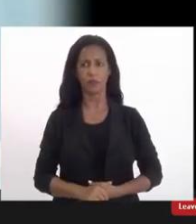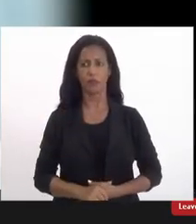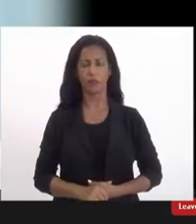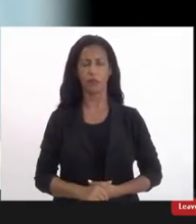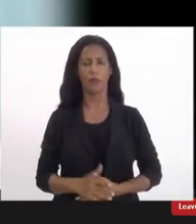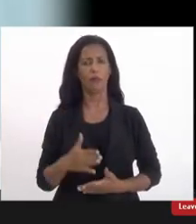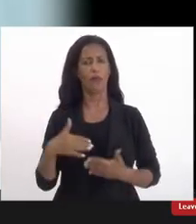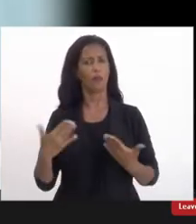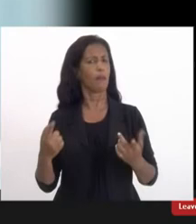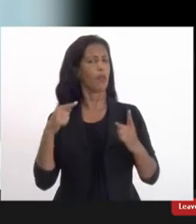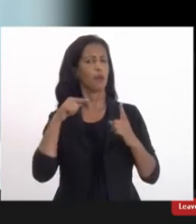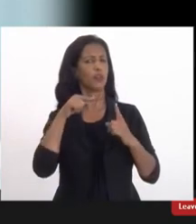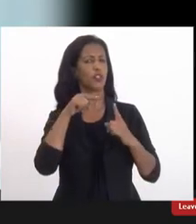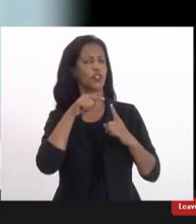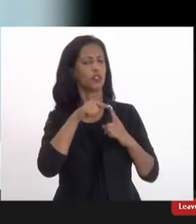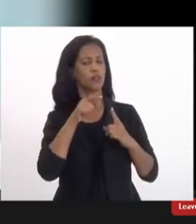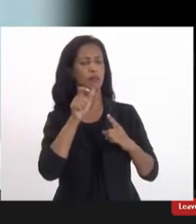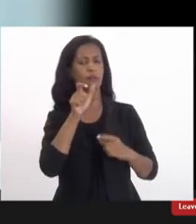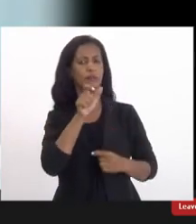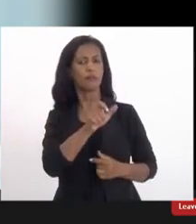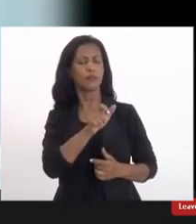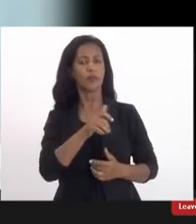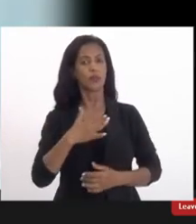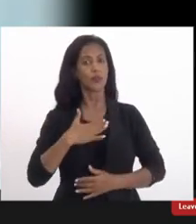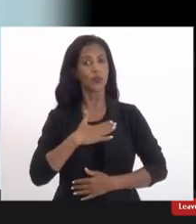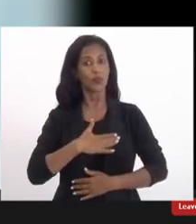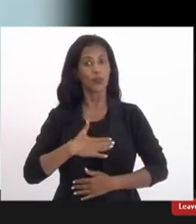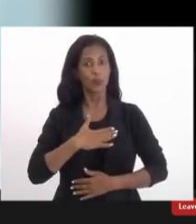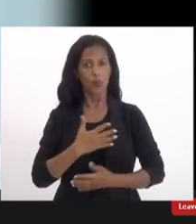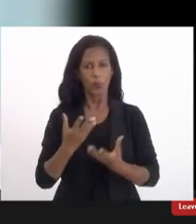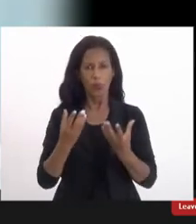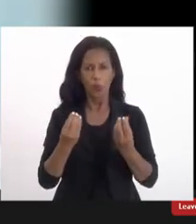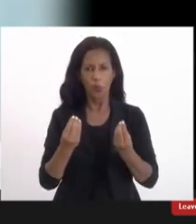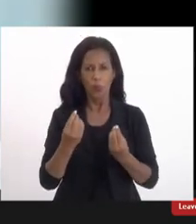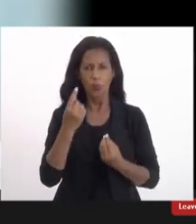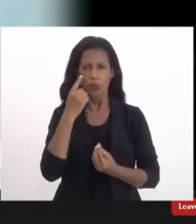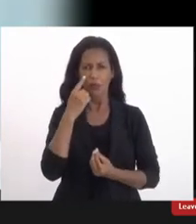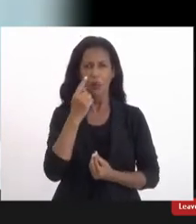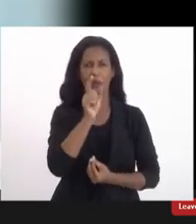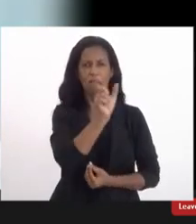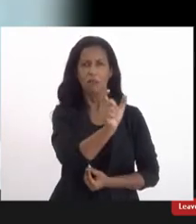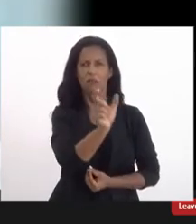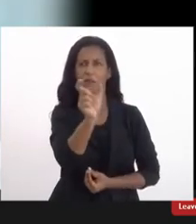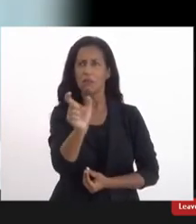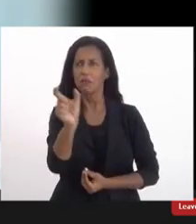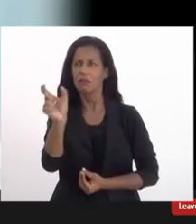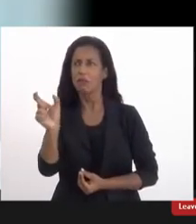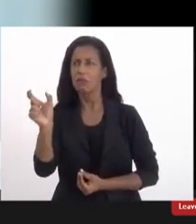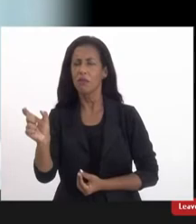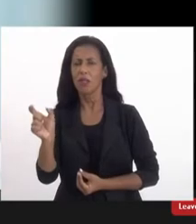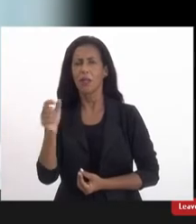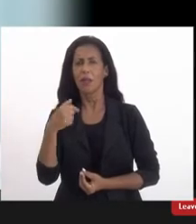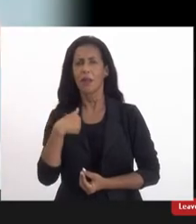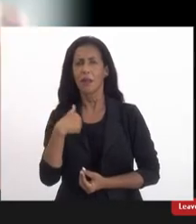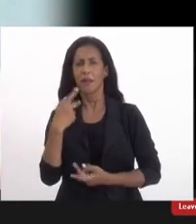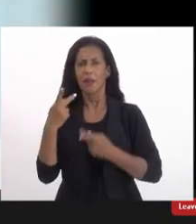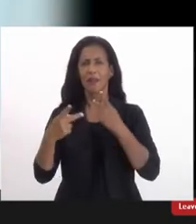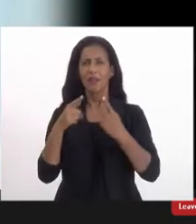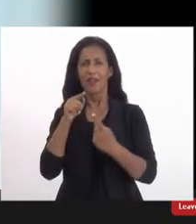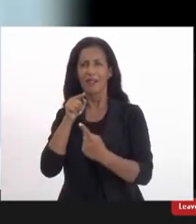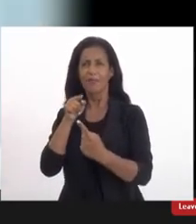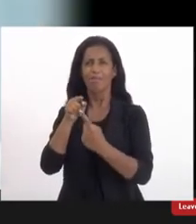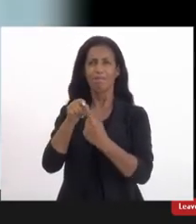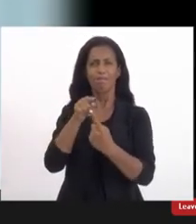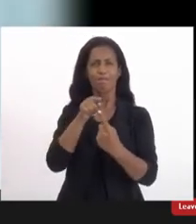bem objetiva e estou gostando muito de ouvir as companheiras porque a minha fala vai muito no sentido e aí eu vou